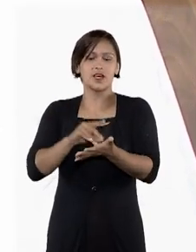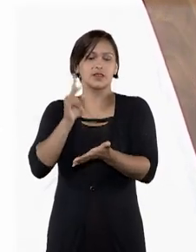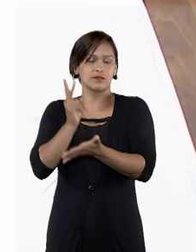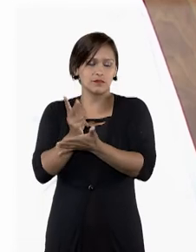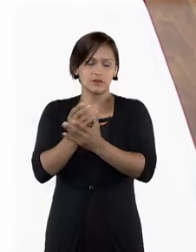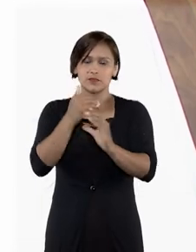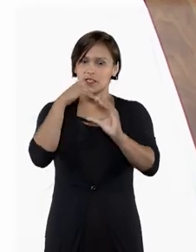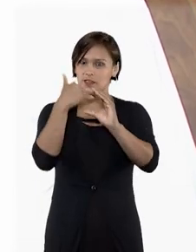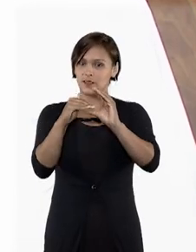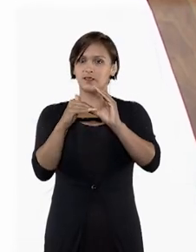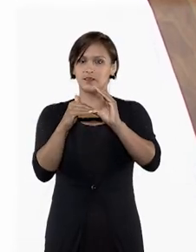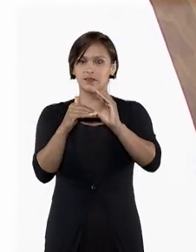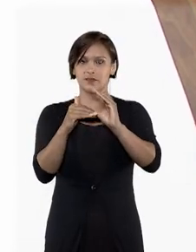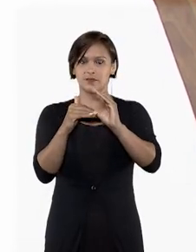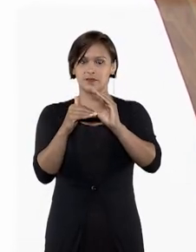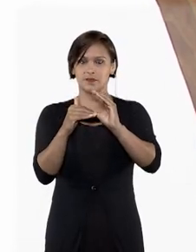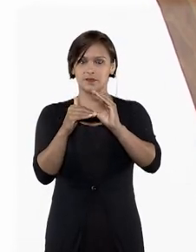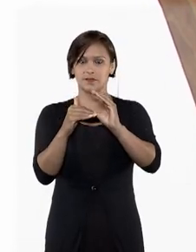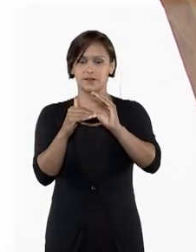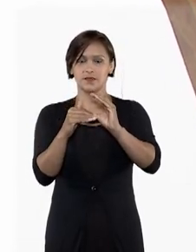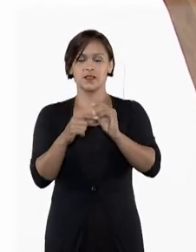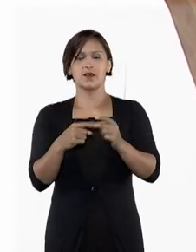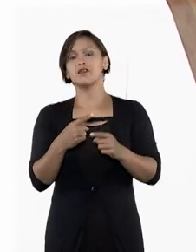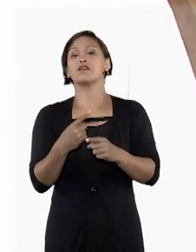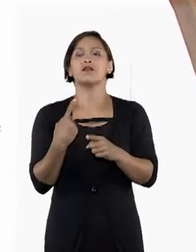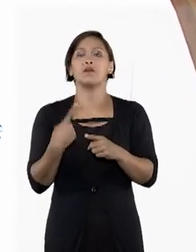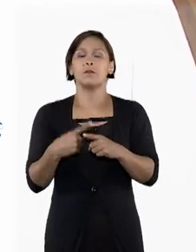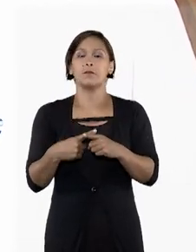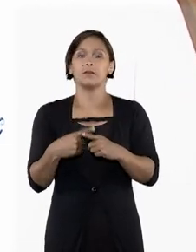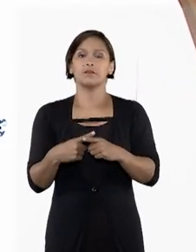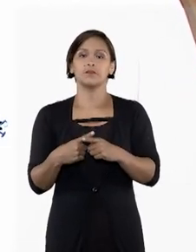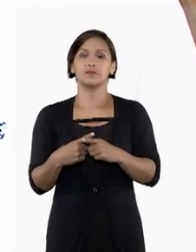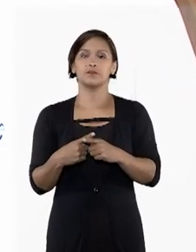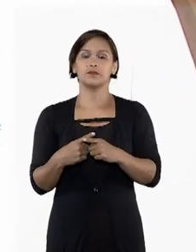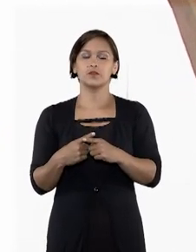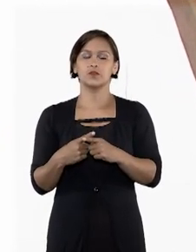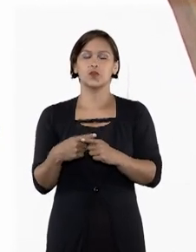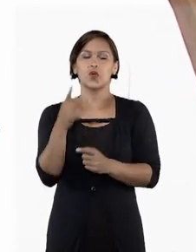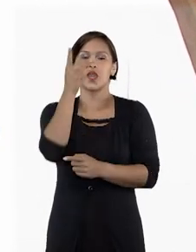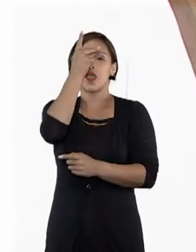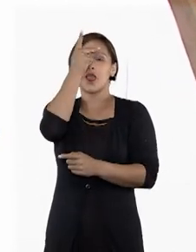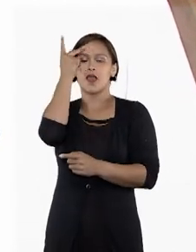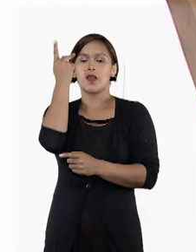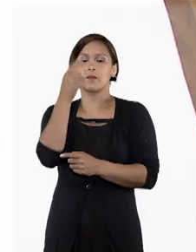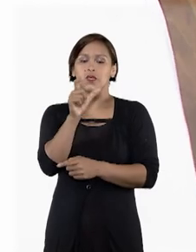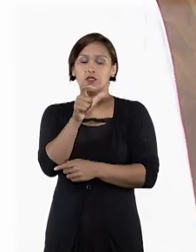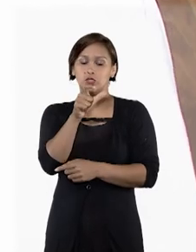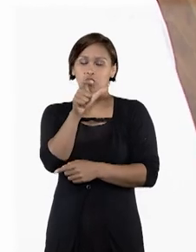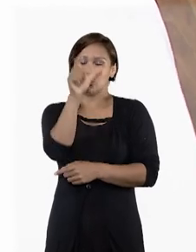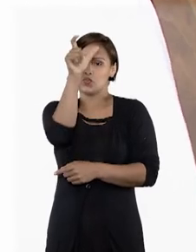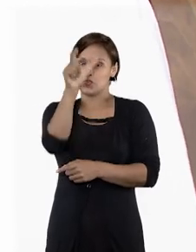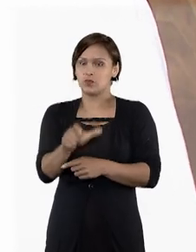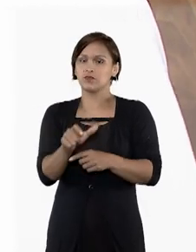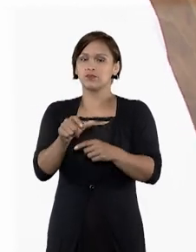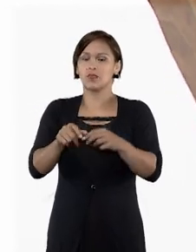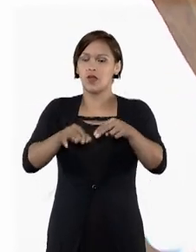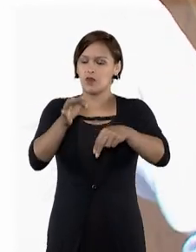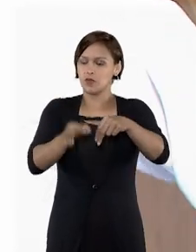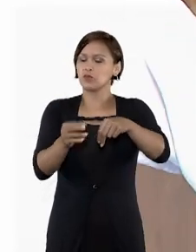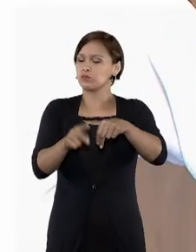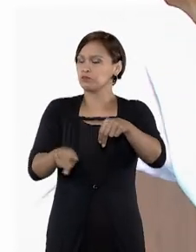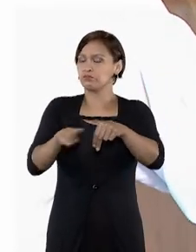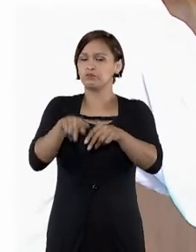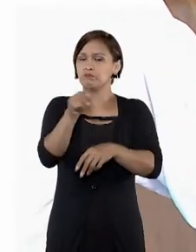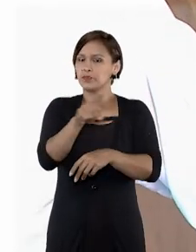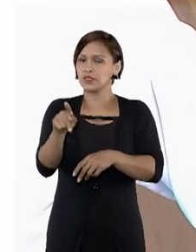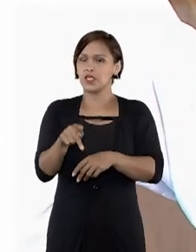encaminhado, porque a pessoa do Presidente Humberto Martins, a gente não